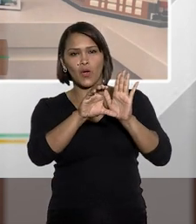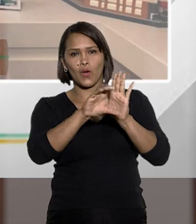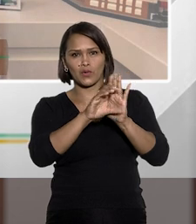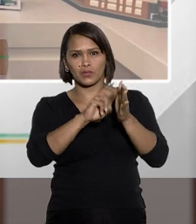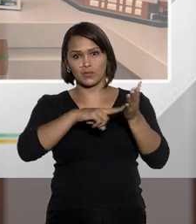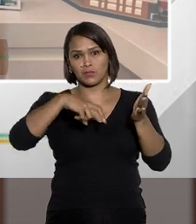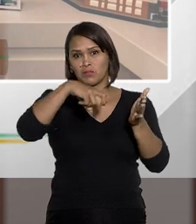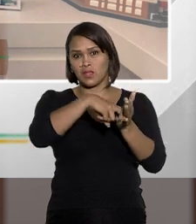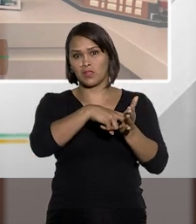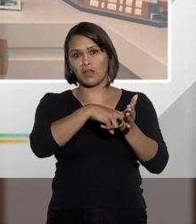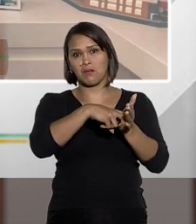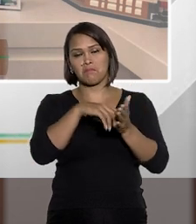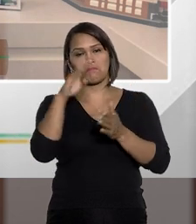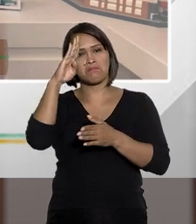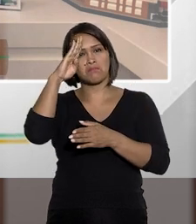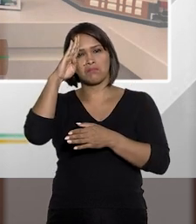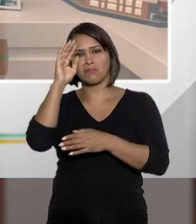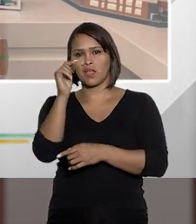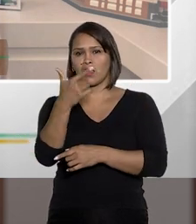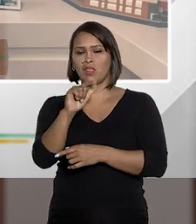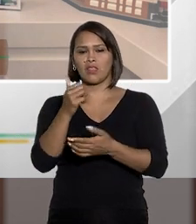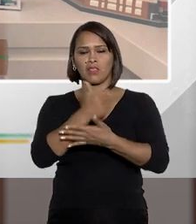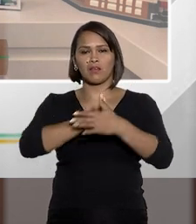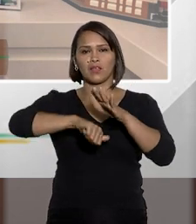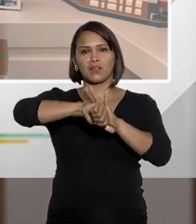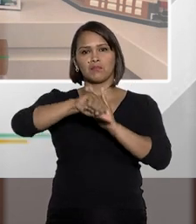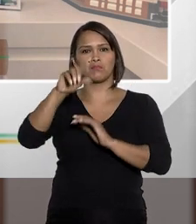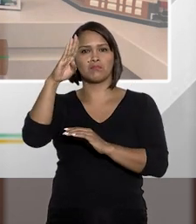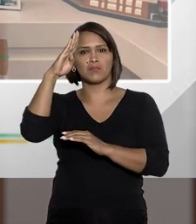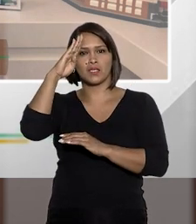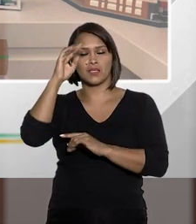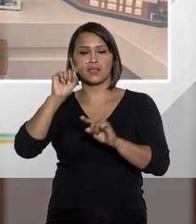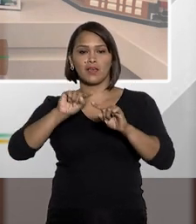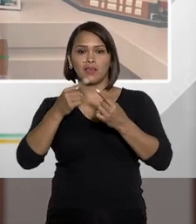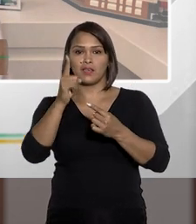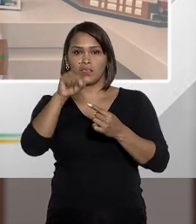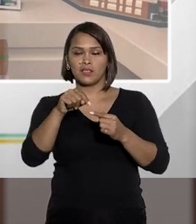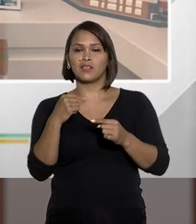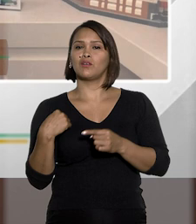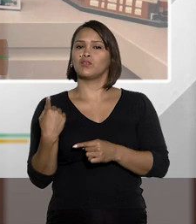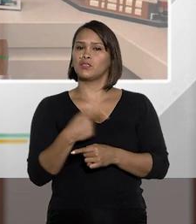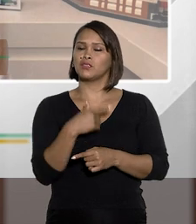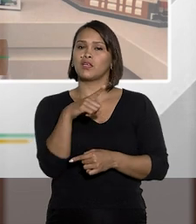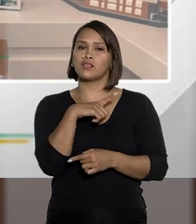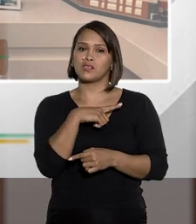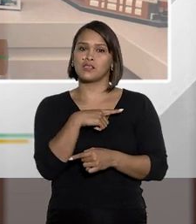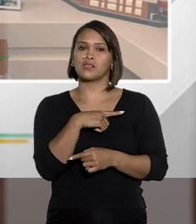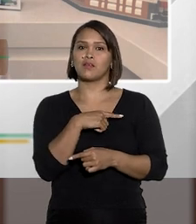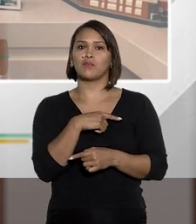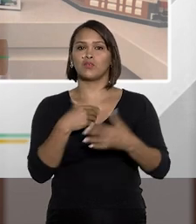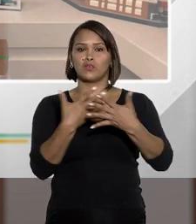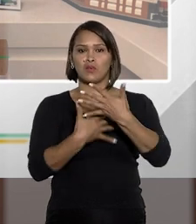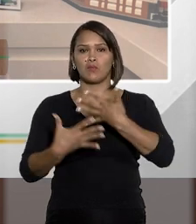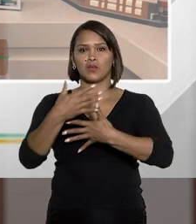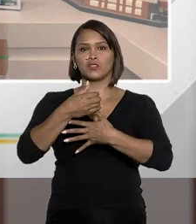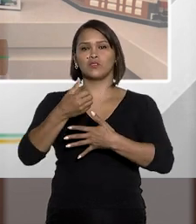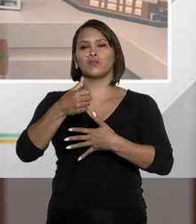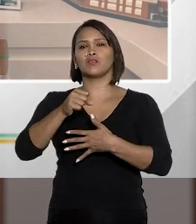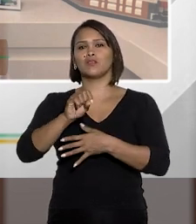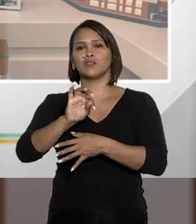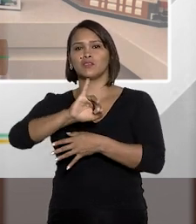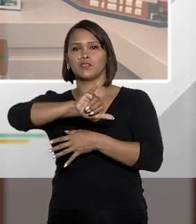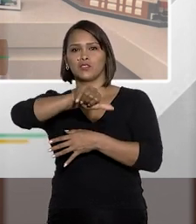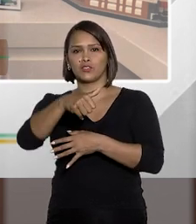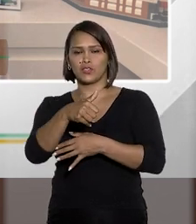previsto no código penal militar, ele não era crime militar. Por isso, aliás, que nós temos inclusive uma súmula